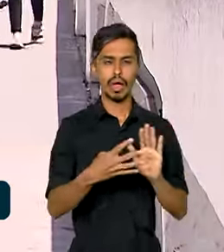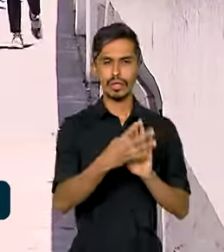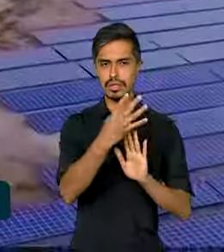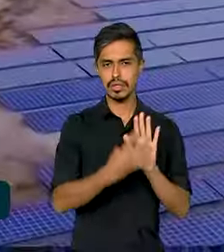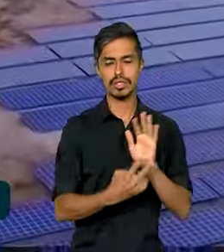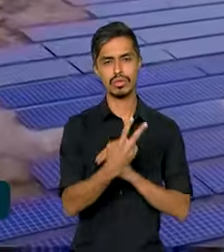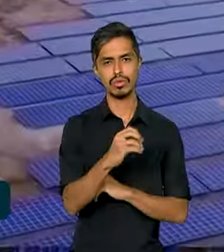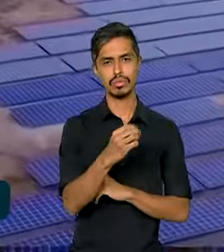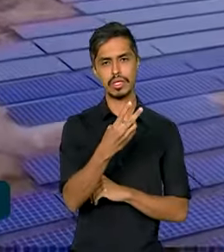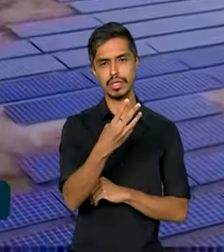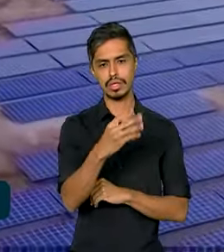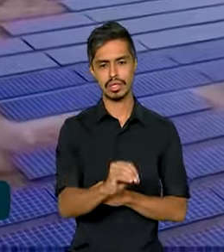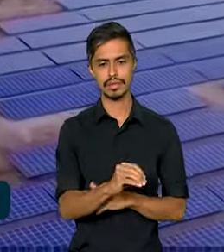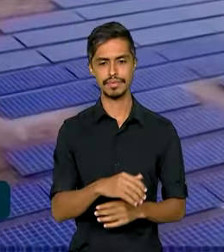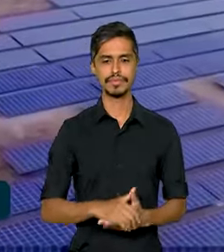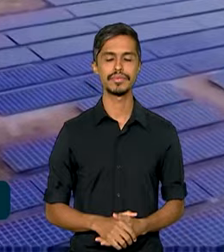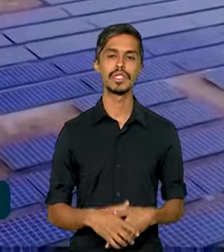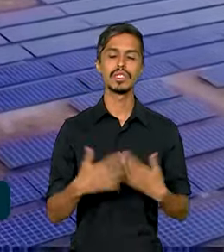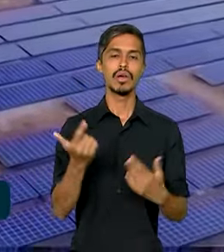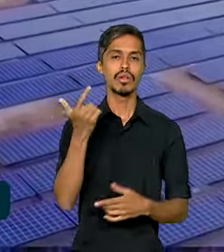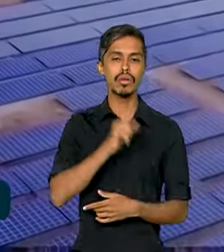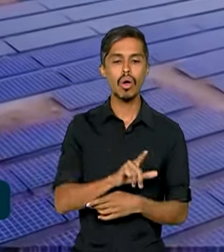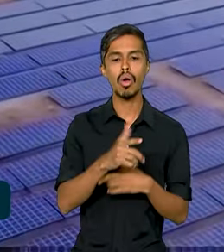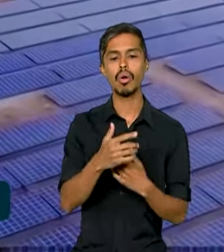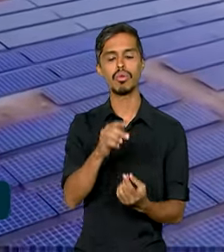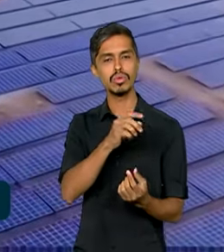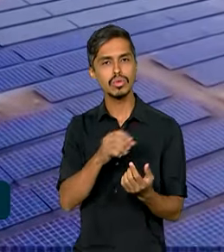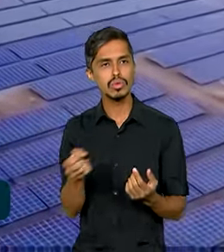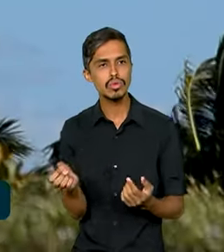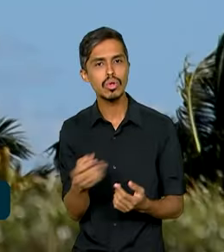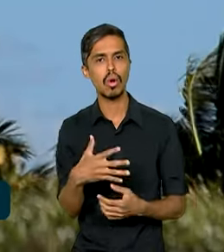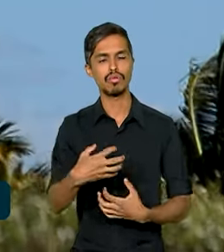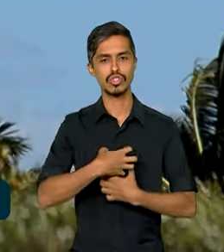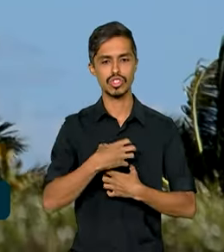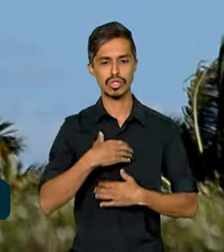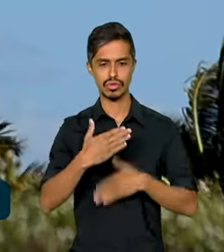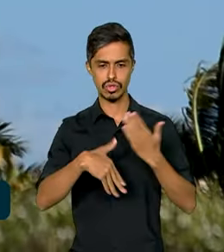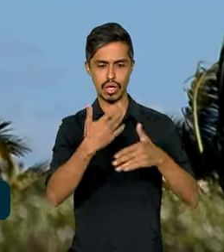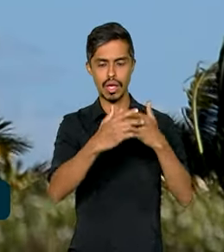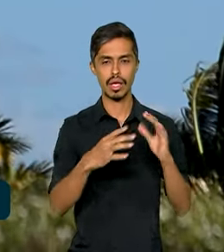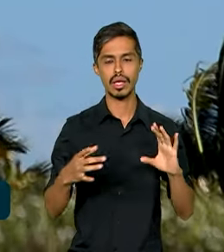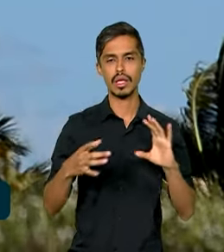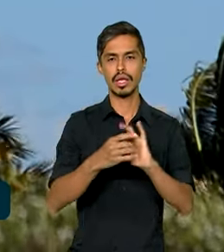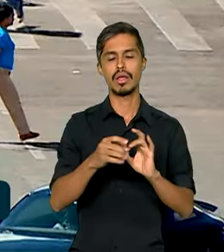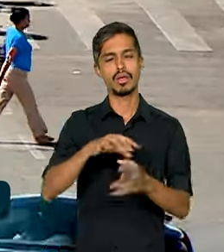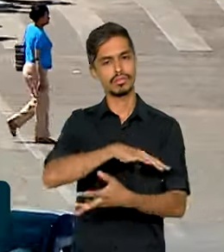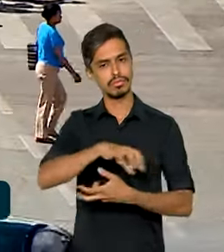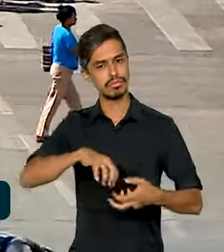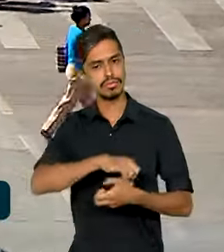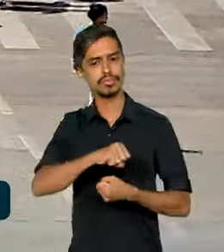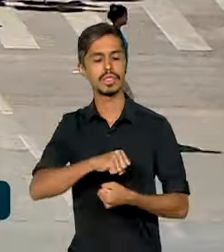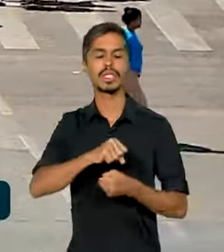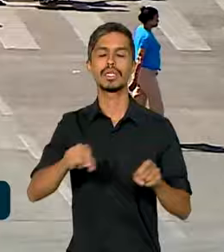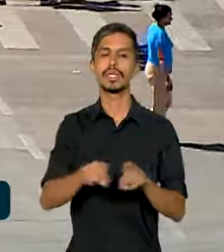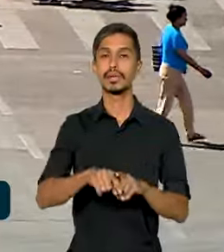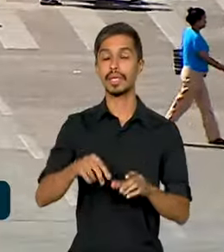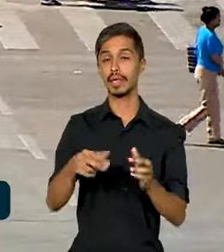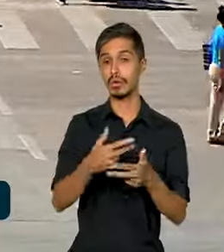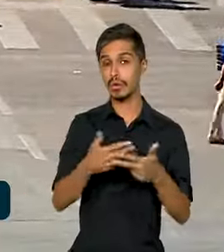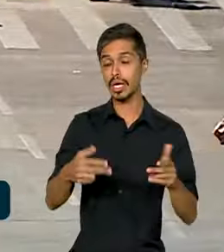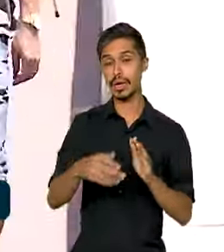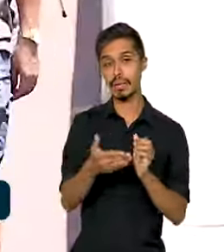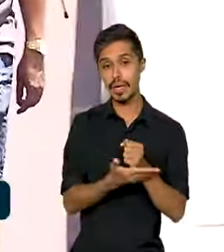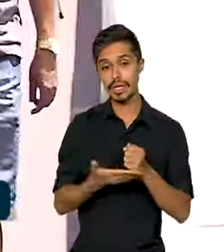objetivo construir um novo modelo de desenvolvimento alinhado à sustentabilidade e princípios de